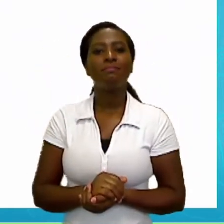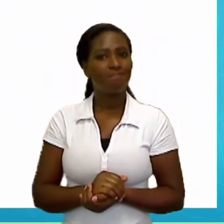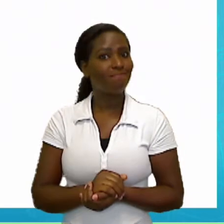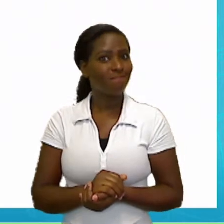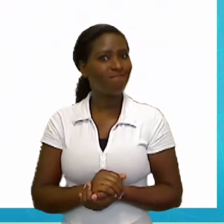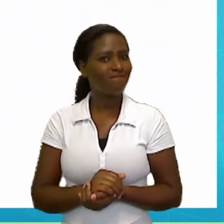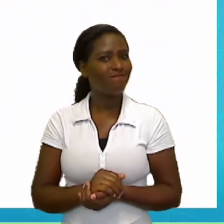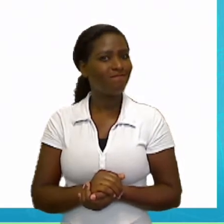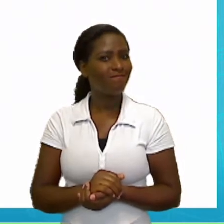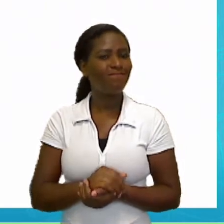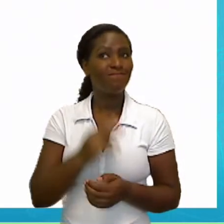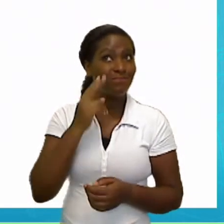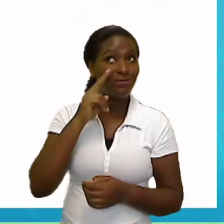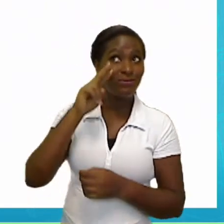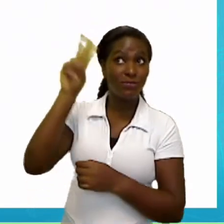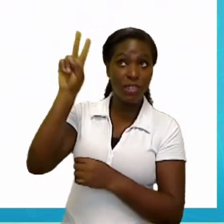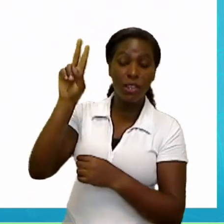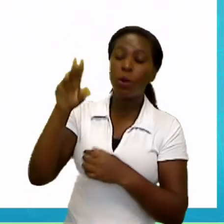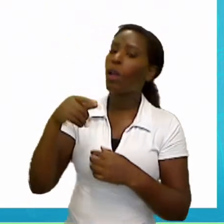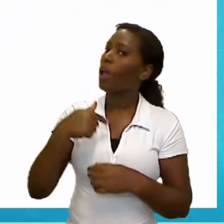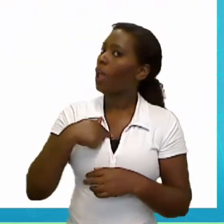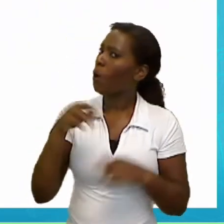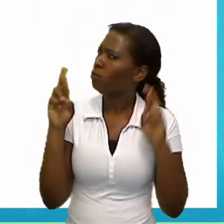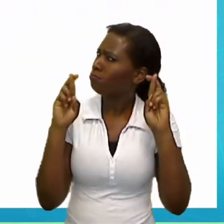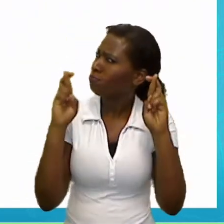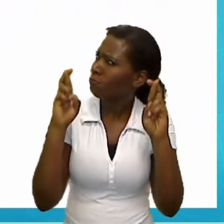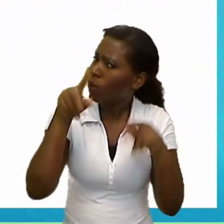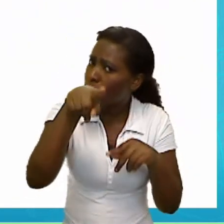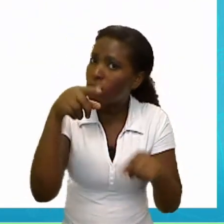Espero que você tenha praticado bastante em casa, ok?